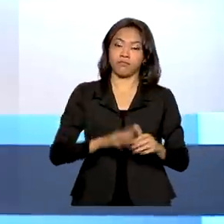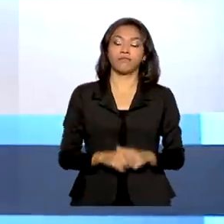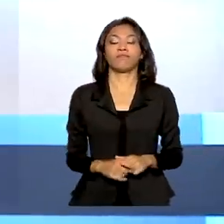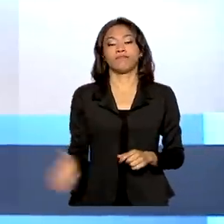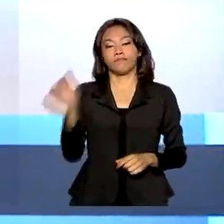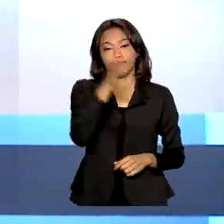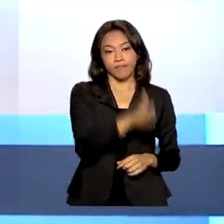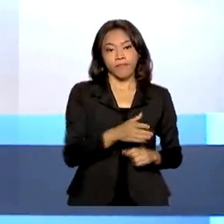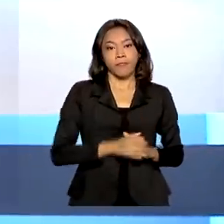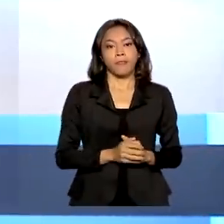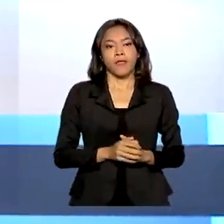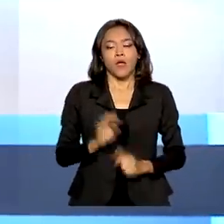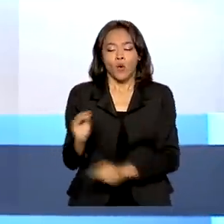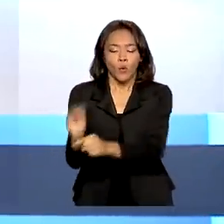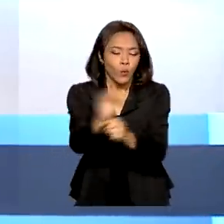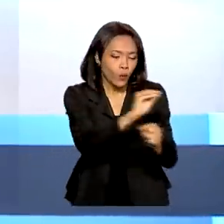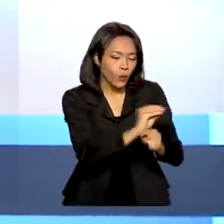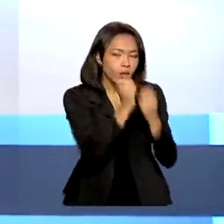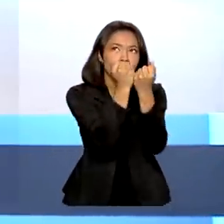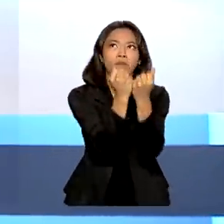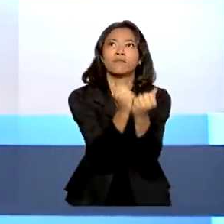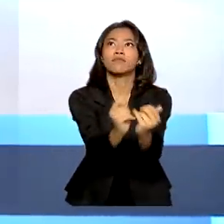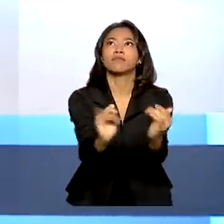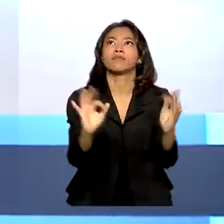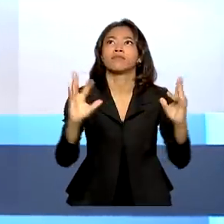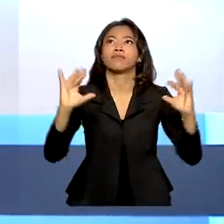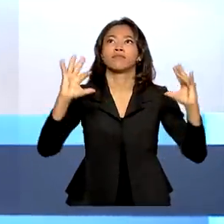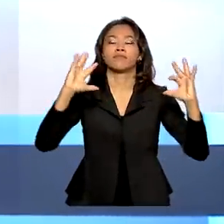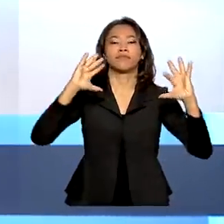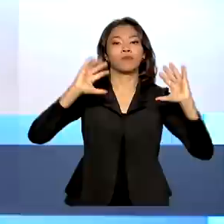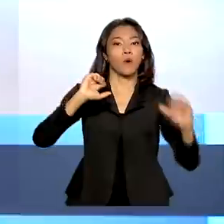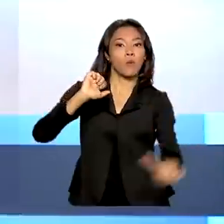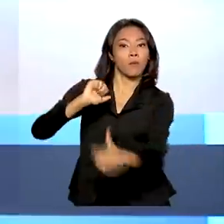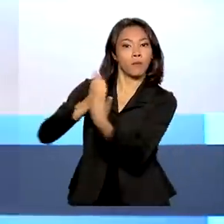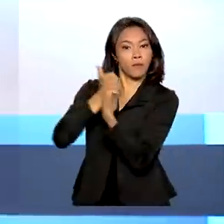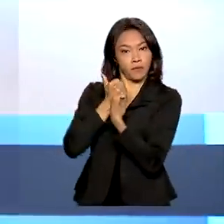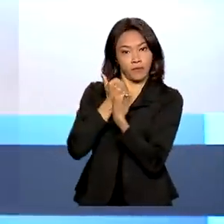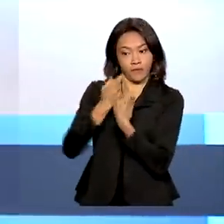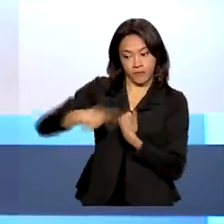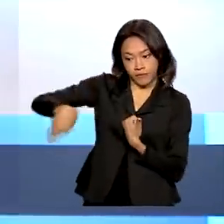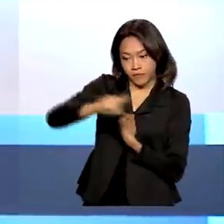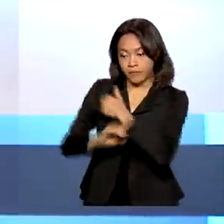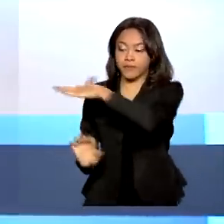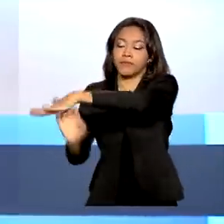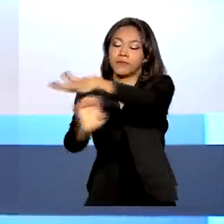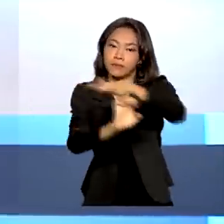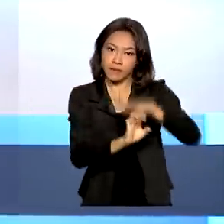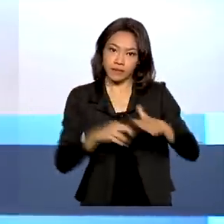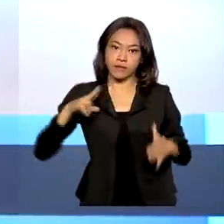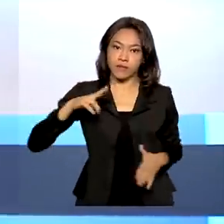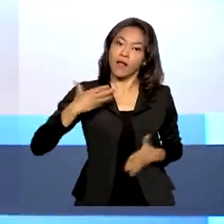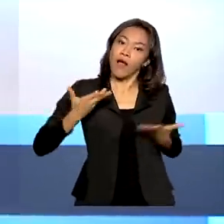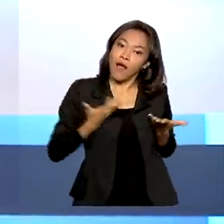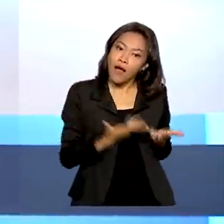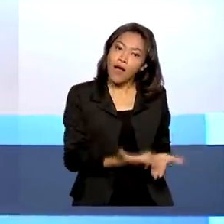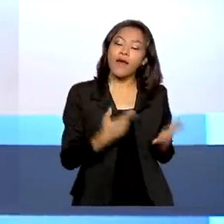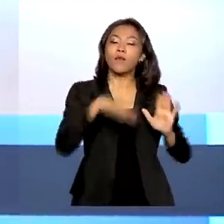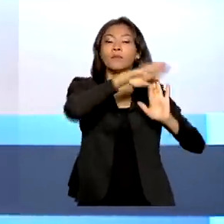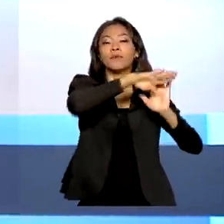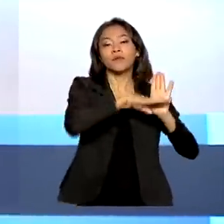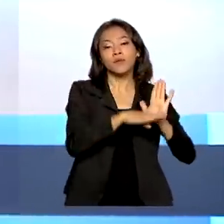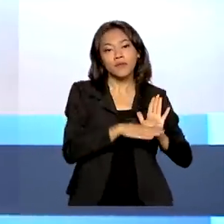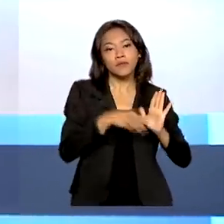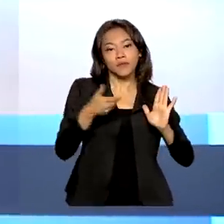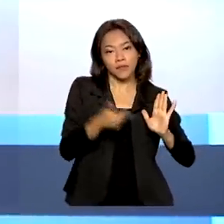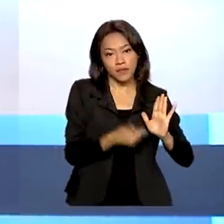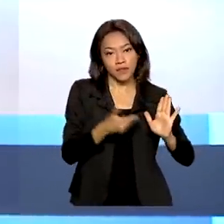Recuperar o meio ambiente com o apoio de empresas privadas. Esse é o objetivo do projeto Floresta Viva do Banco Nacional de